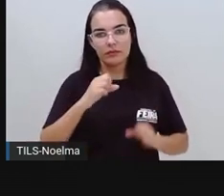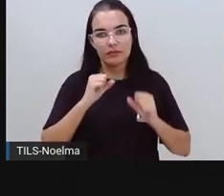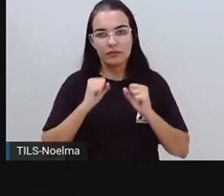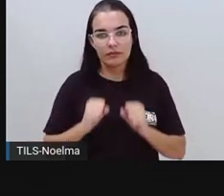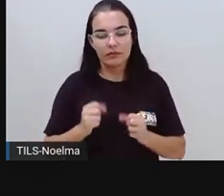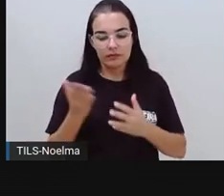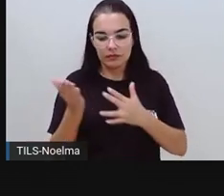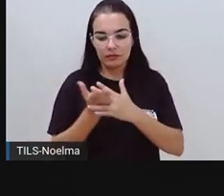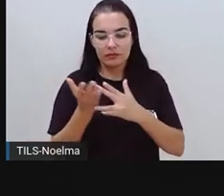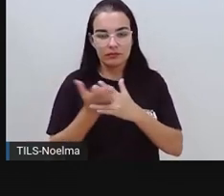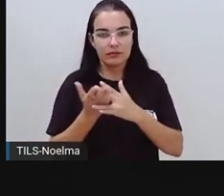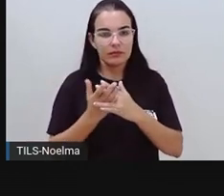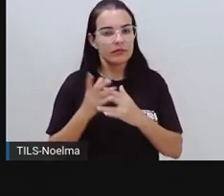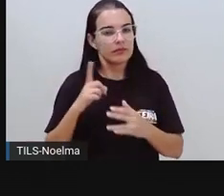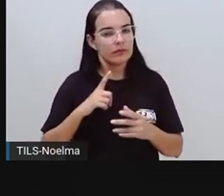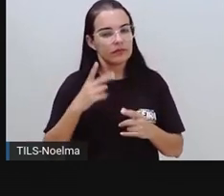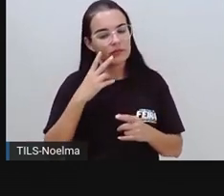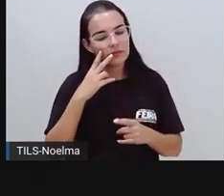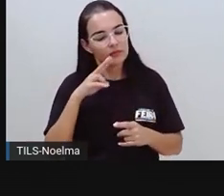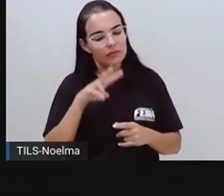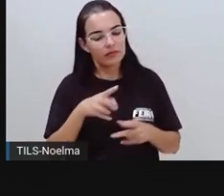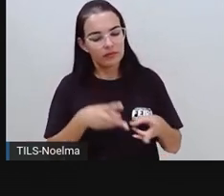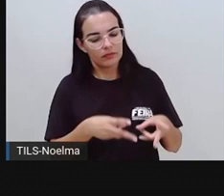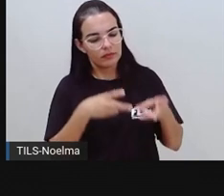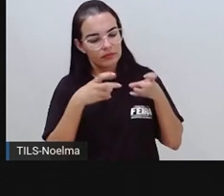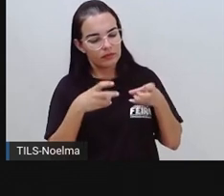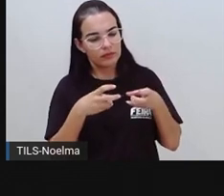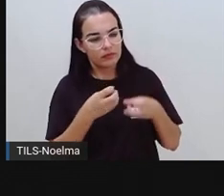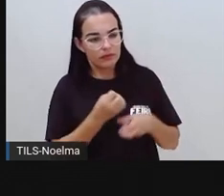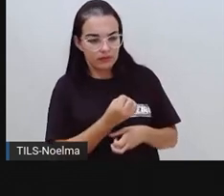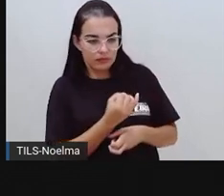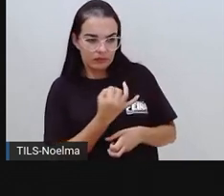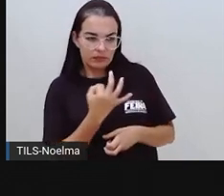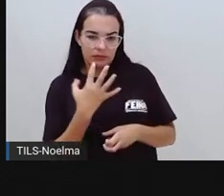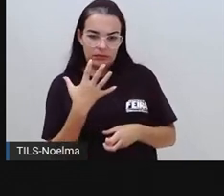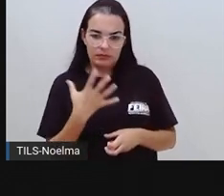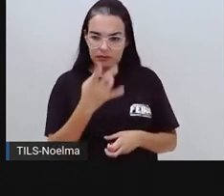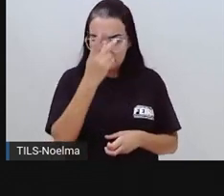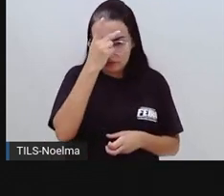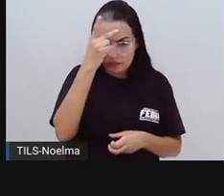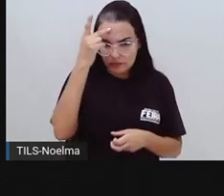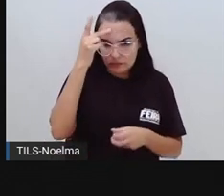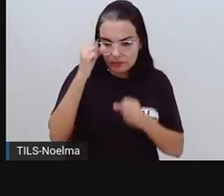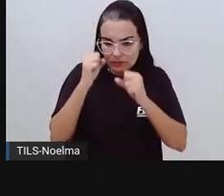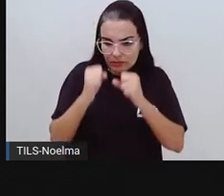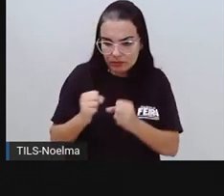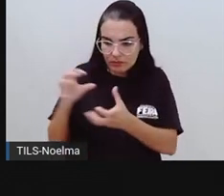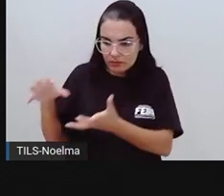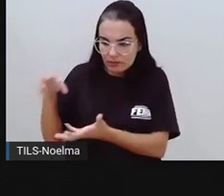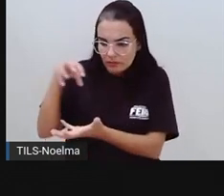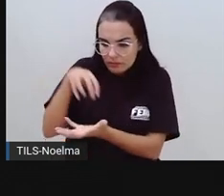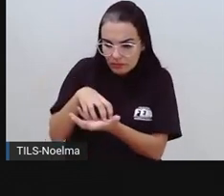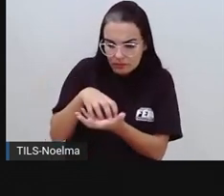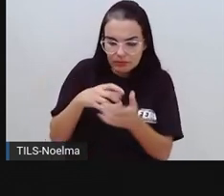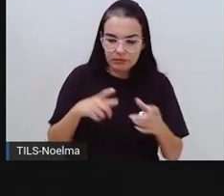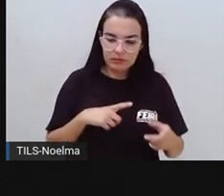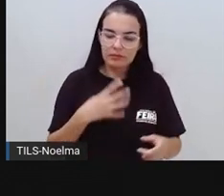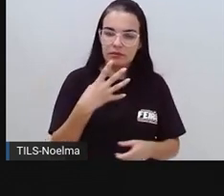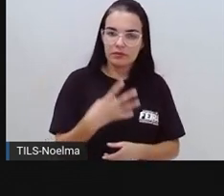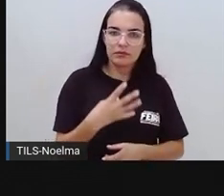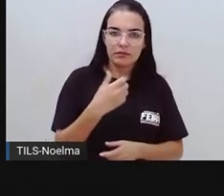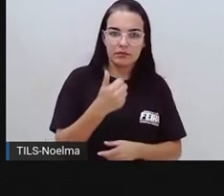a quantidade de habitantes por cada quilômetro quadrado. E aí, neste caso, em Feira de Santana, é